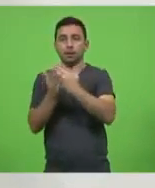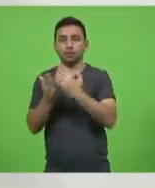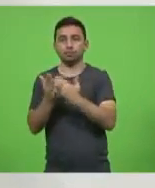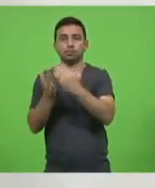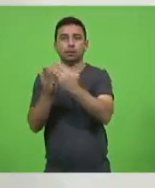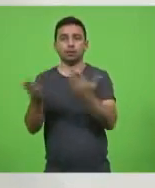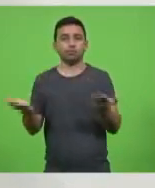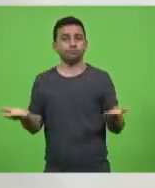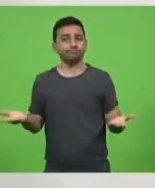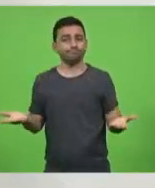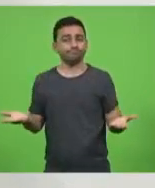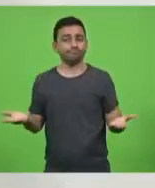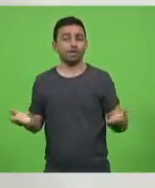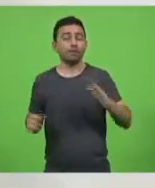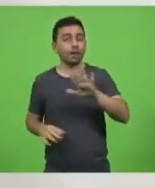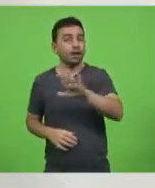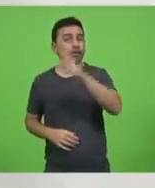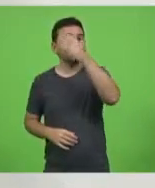estamos esquecendo